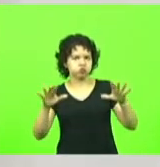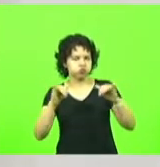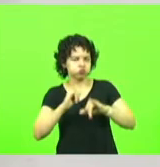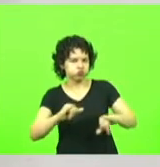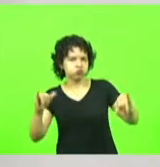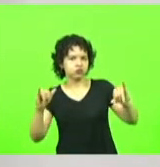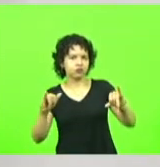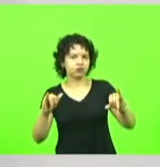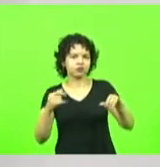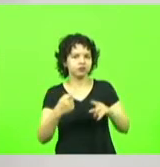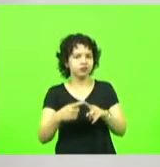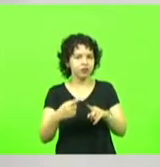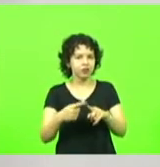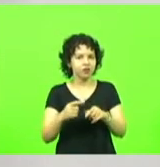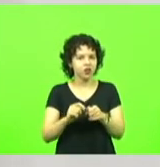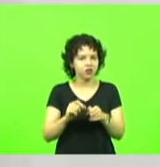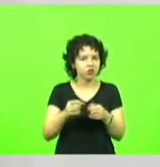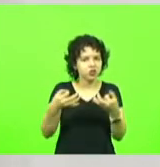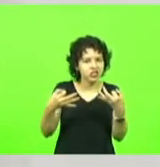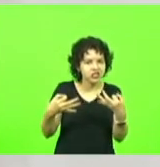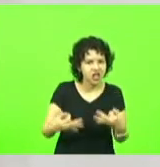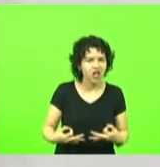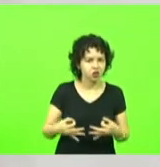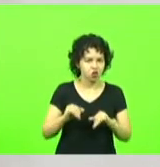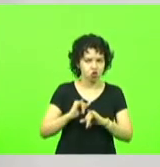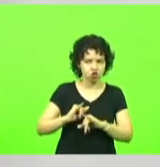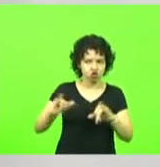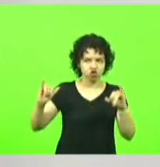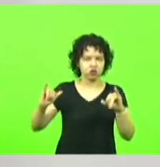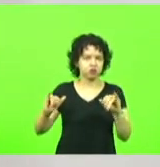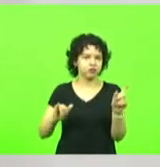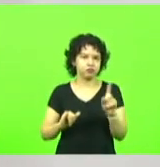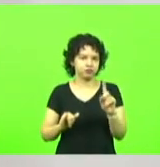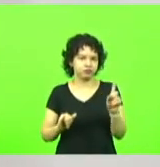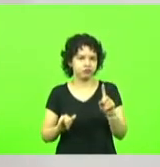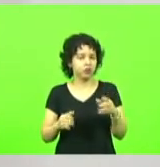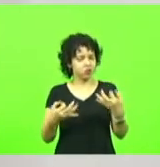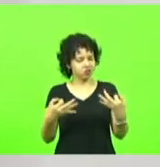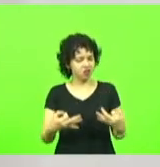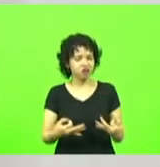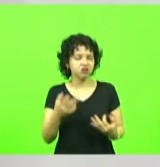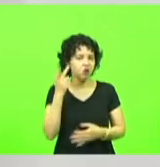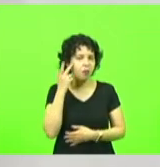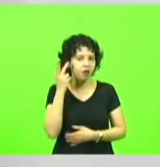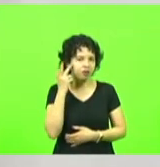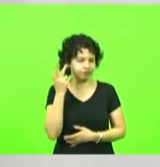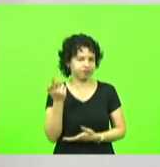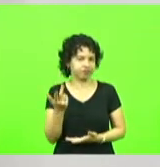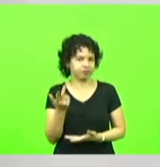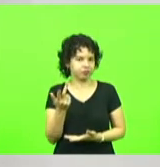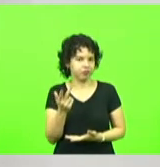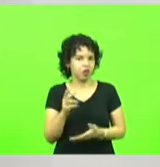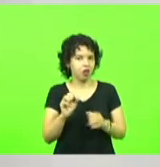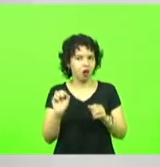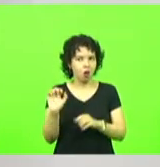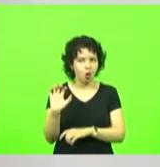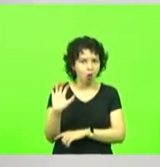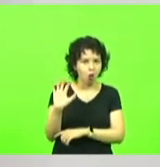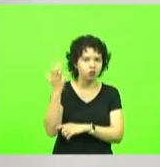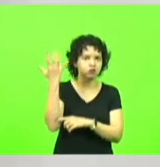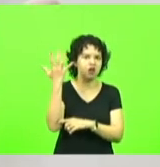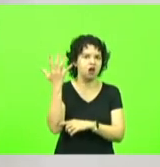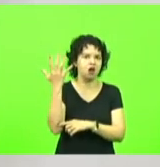certo não é notícia fazer o correto é o normal então quando acontece alguma coisa